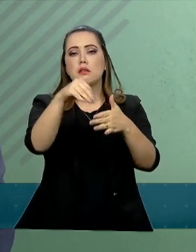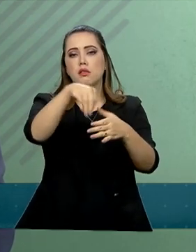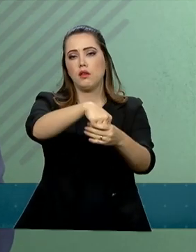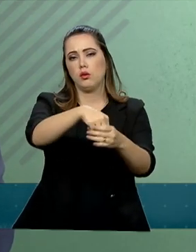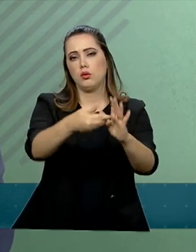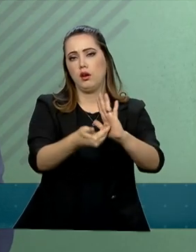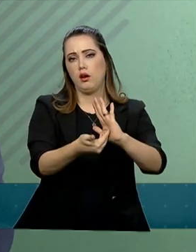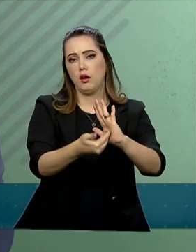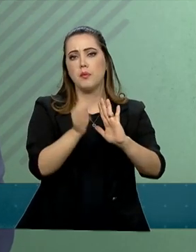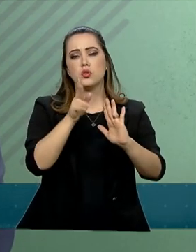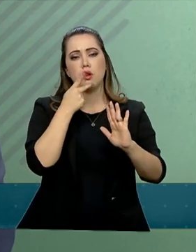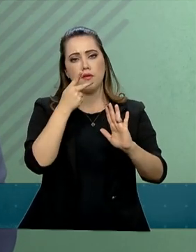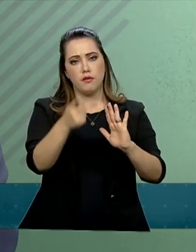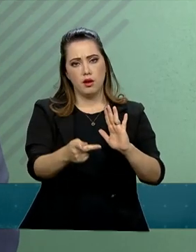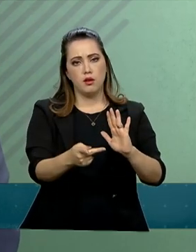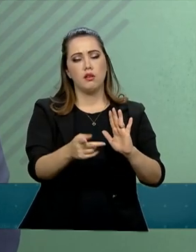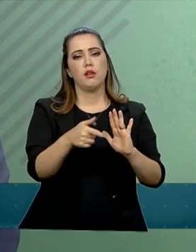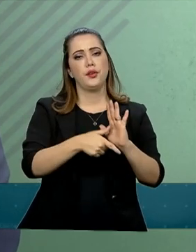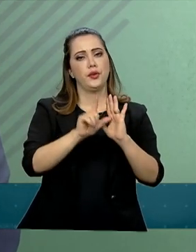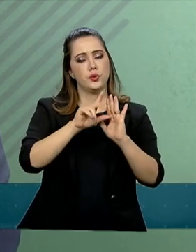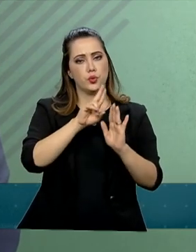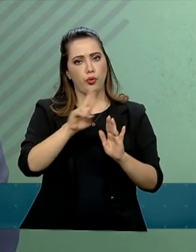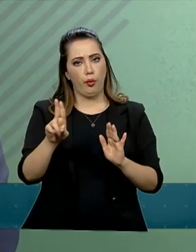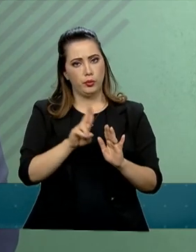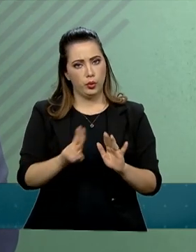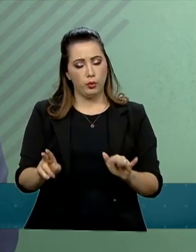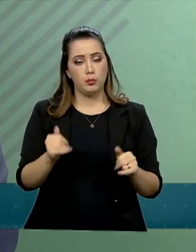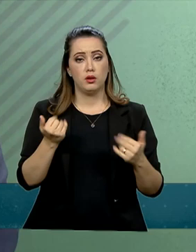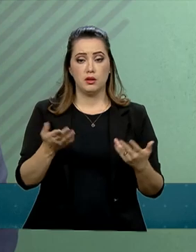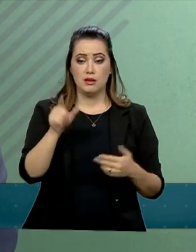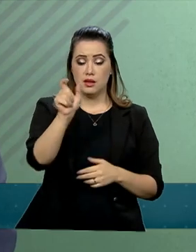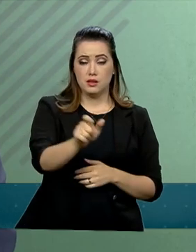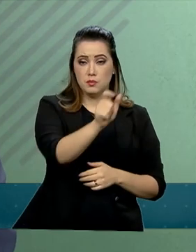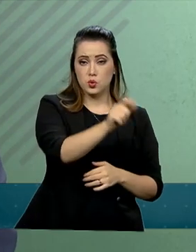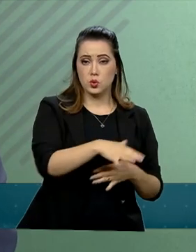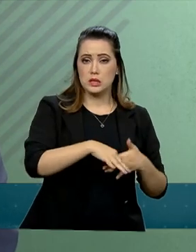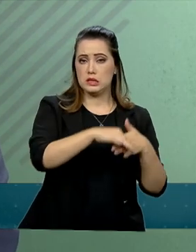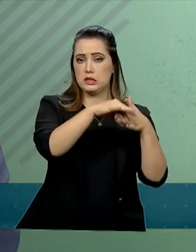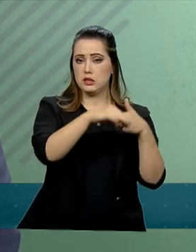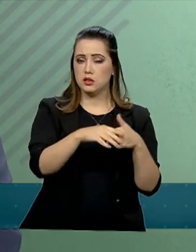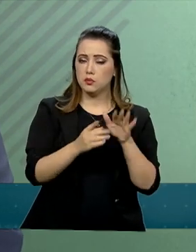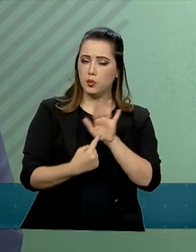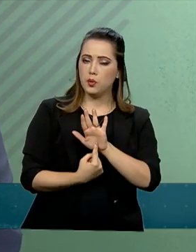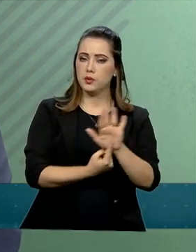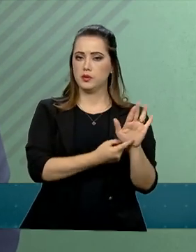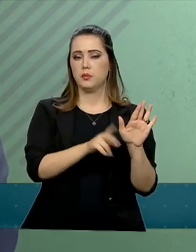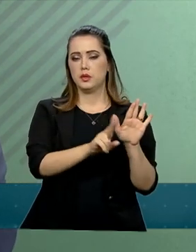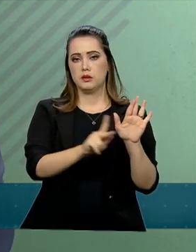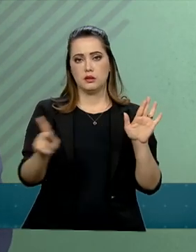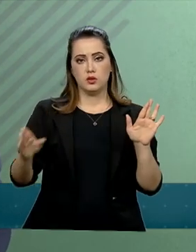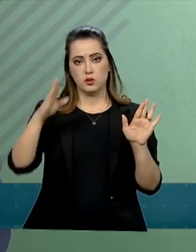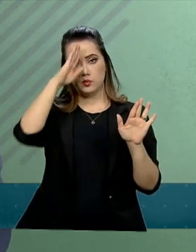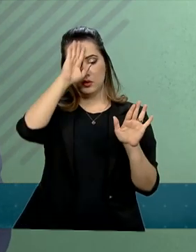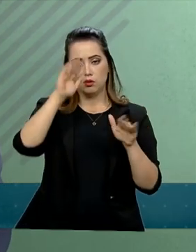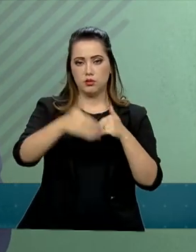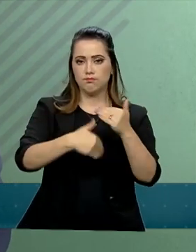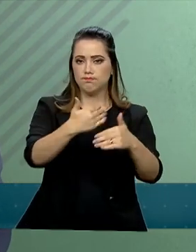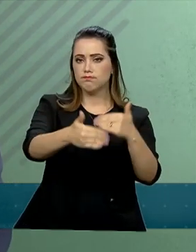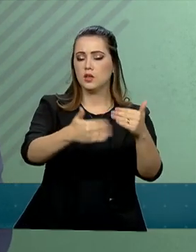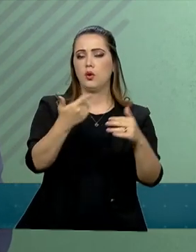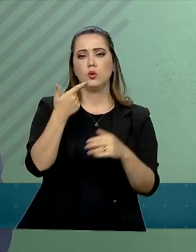citei em pergunta anterior, e esses líderes avançam ao presidente as negociações que estão sendo